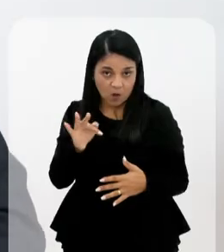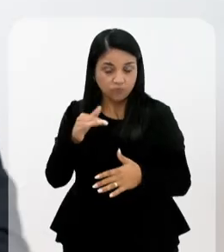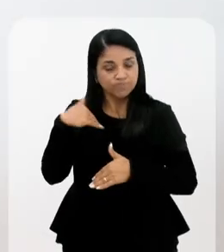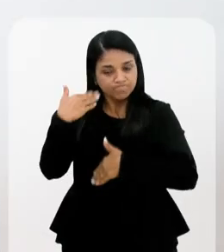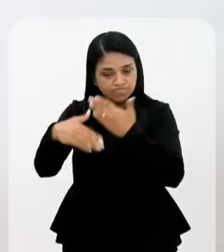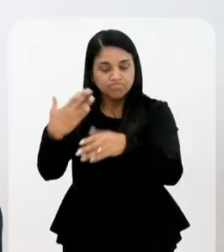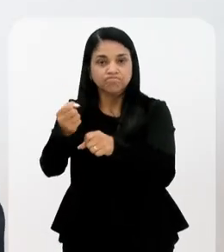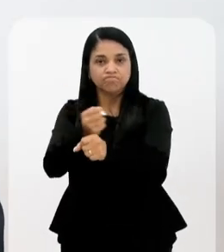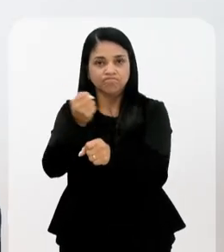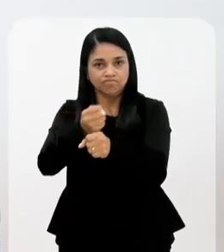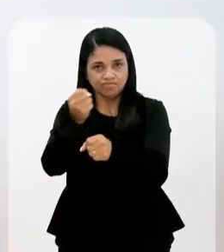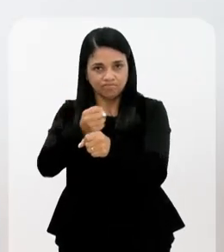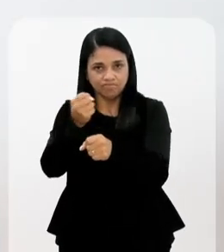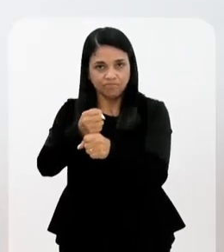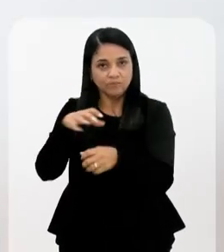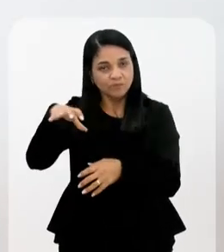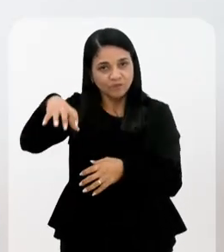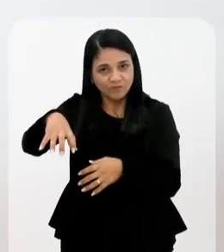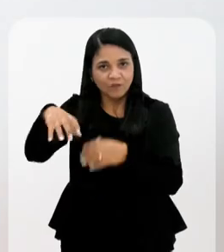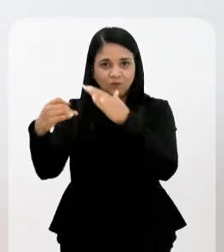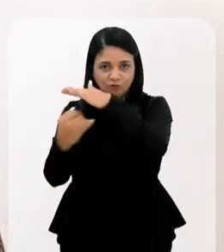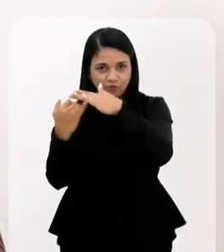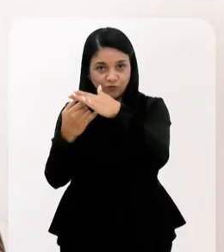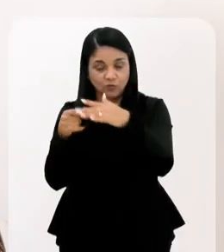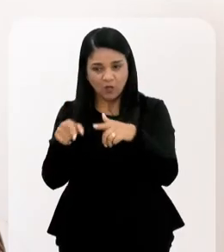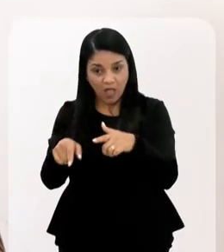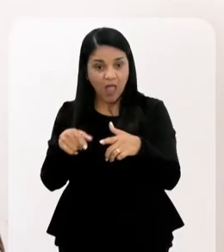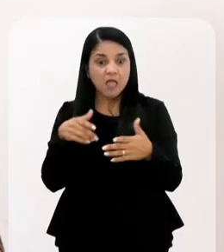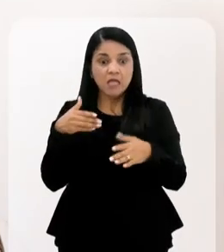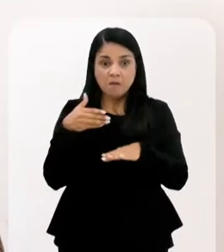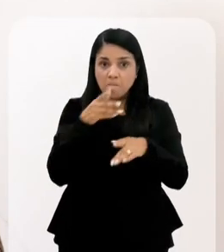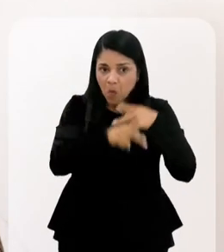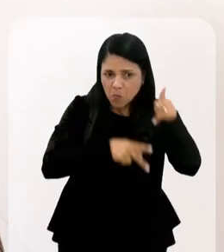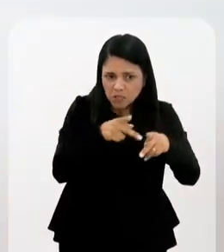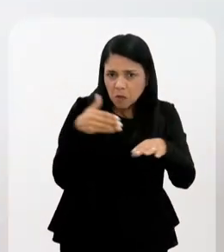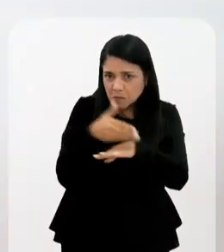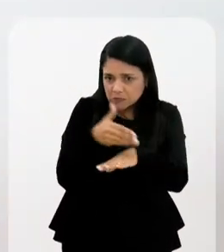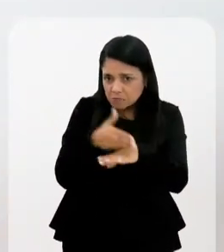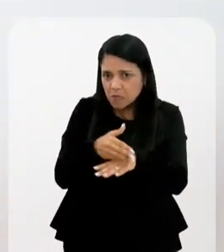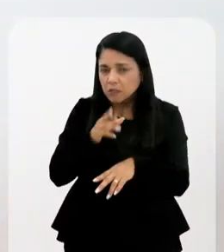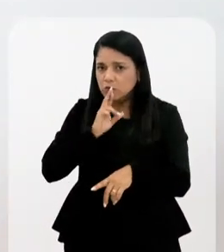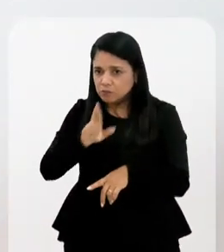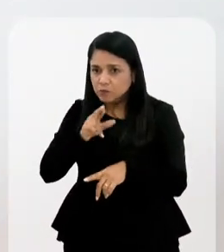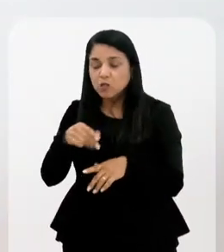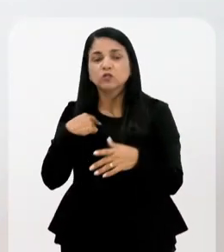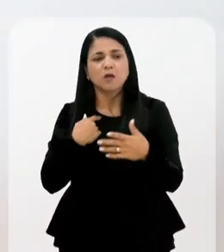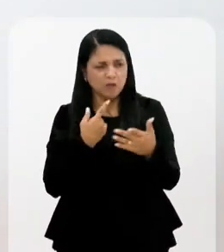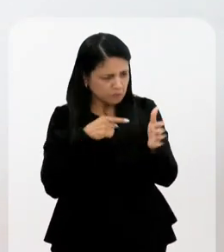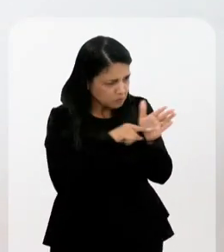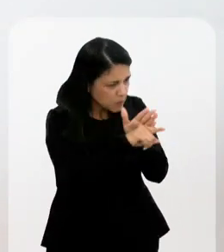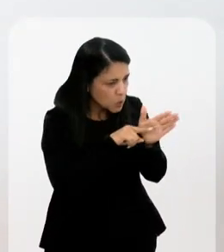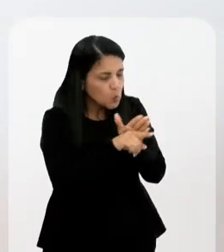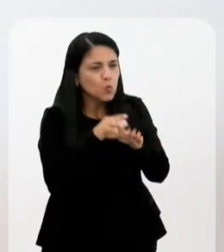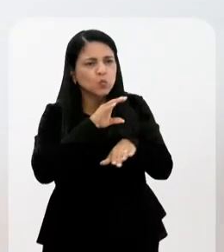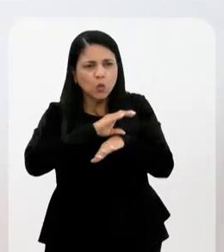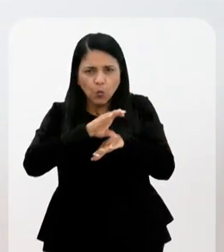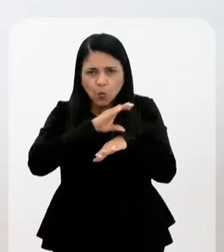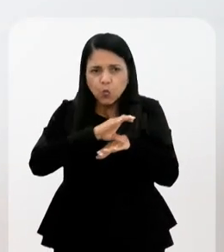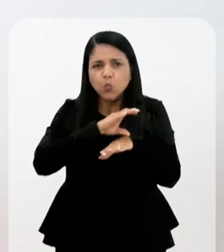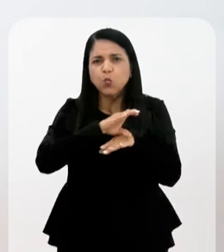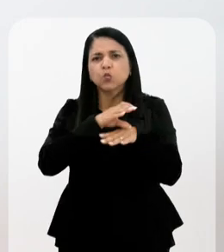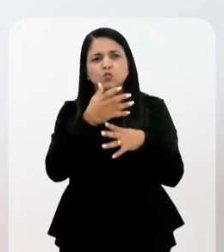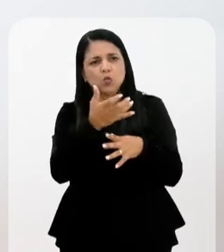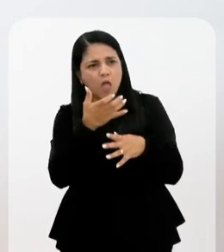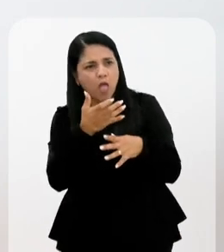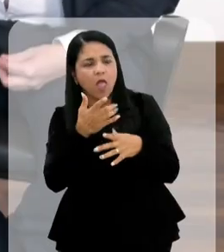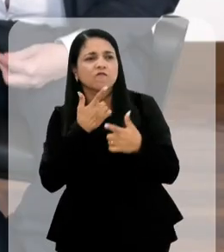exatamente avançar na construção dessa comunidade. participando? Estão respondendo? A gente está fazendo consultas internas para ver os